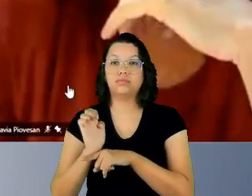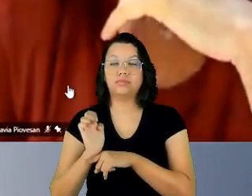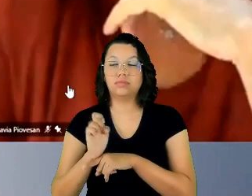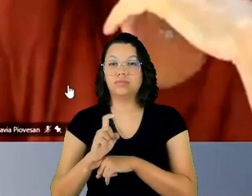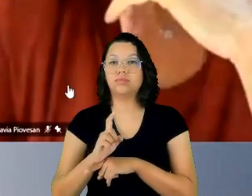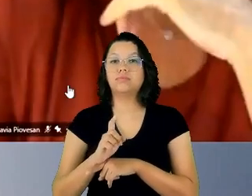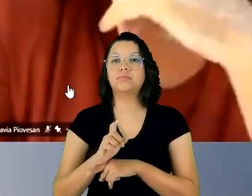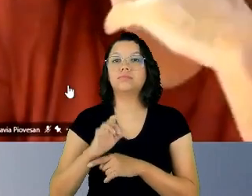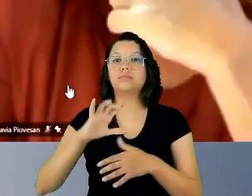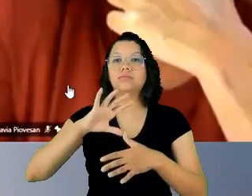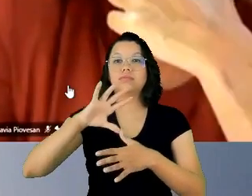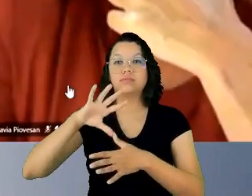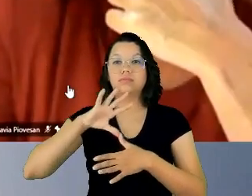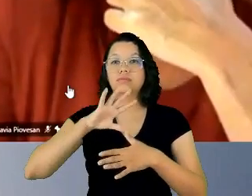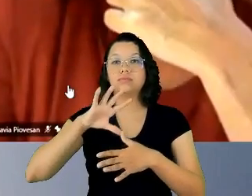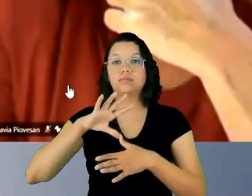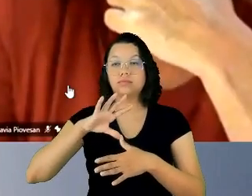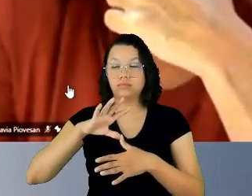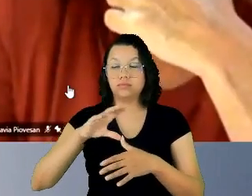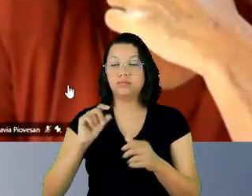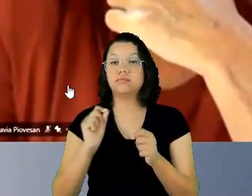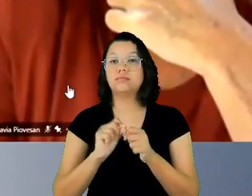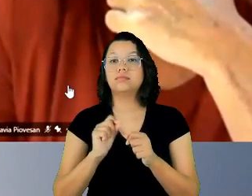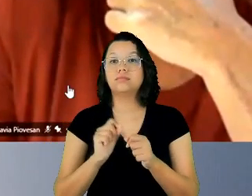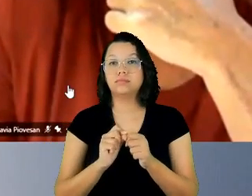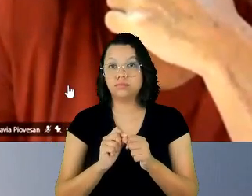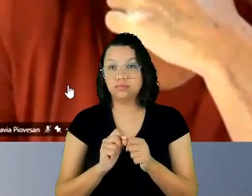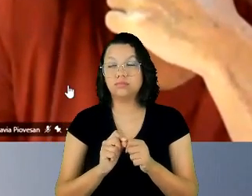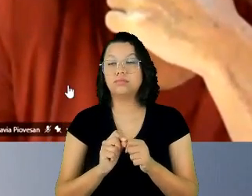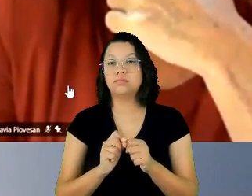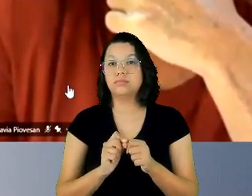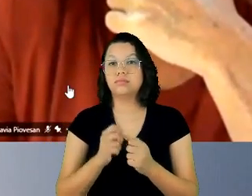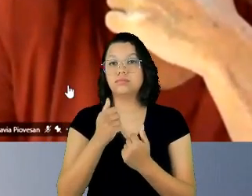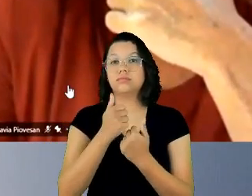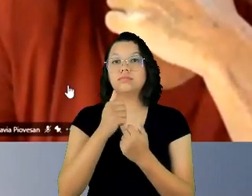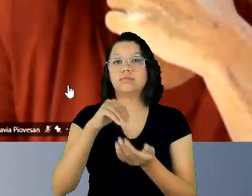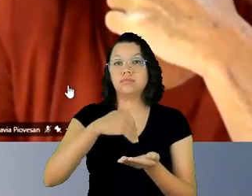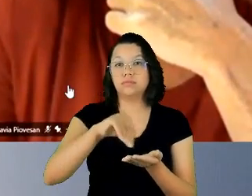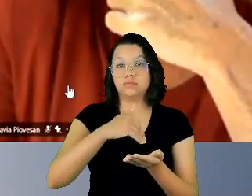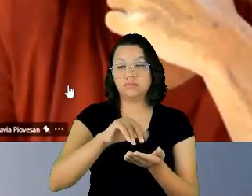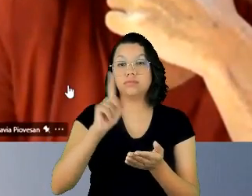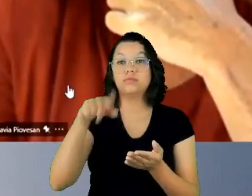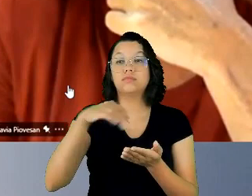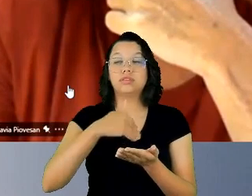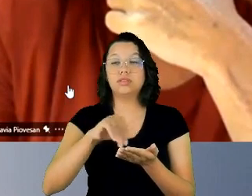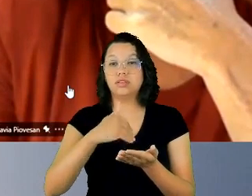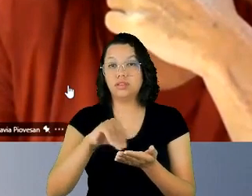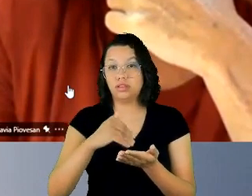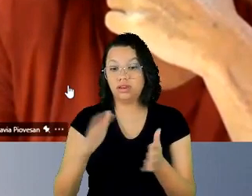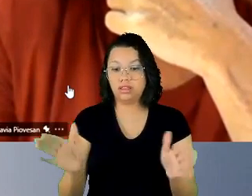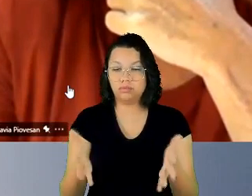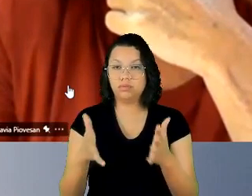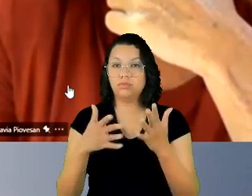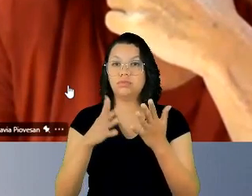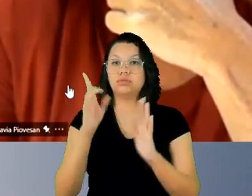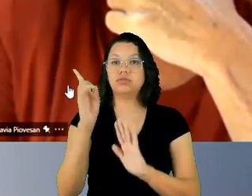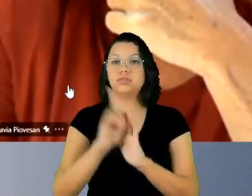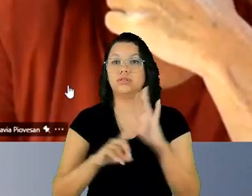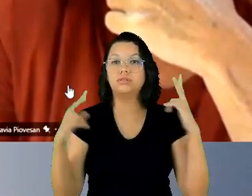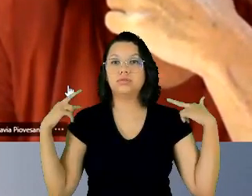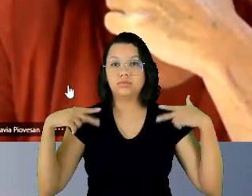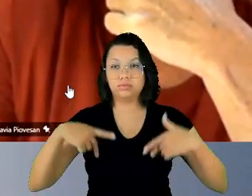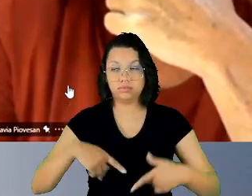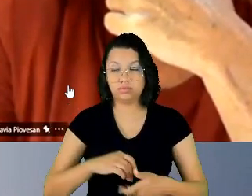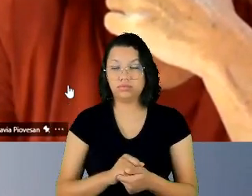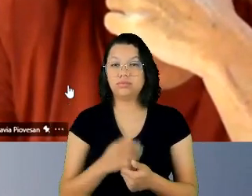defesa dos direitos humanos. Mas, para além de tudo isso, eu peço permissão para dizer,